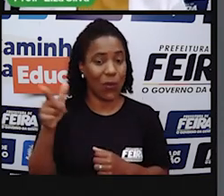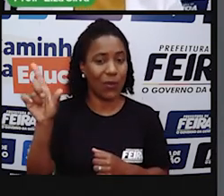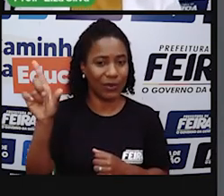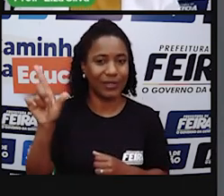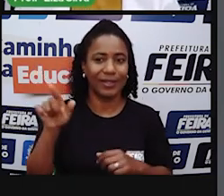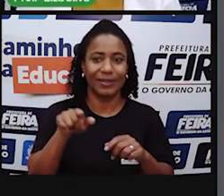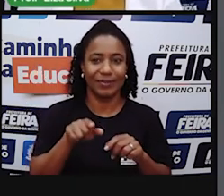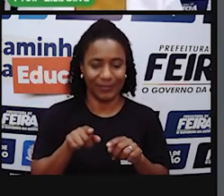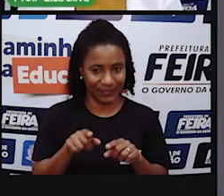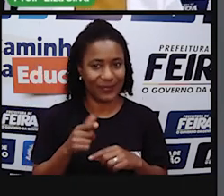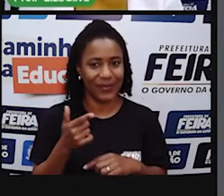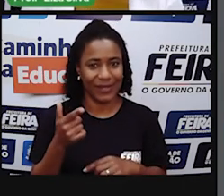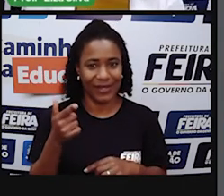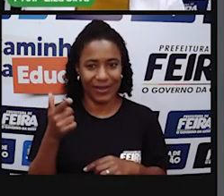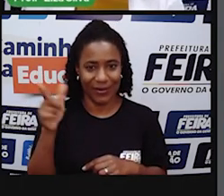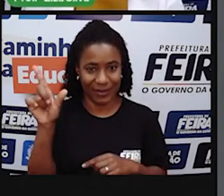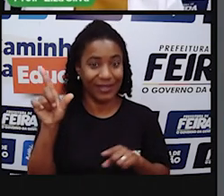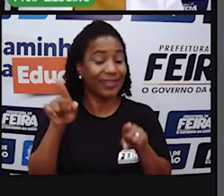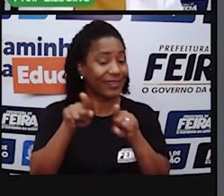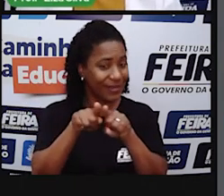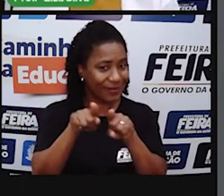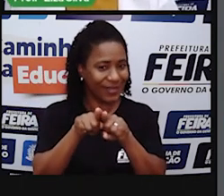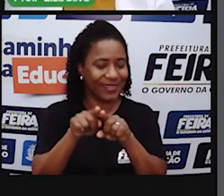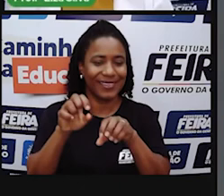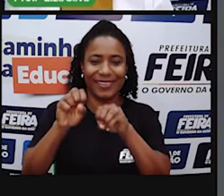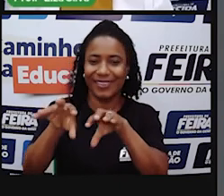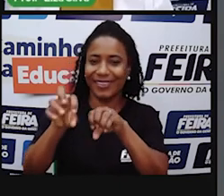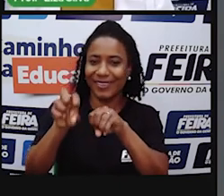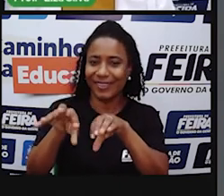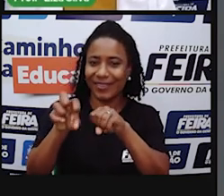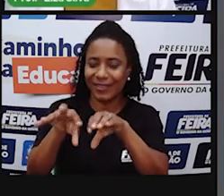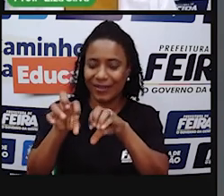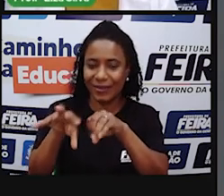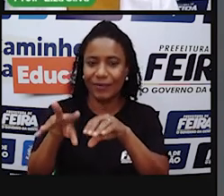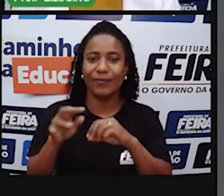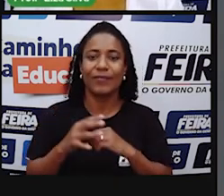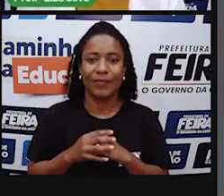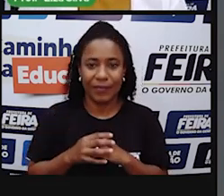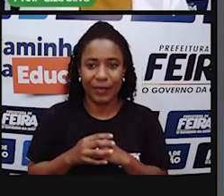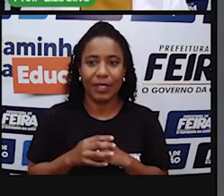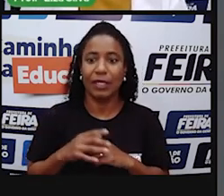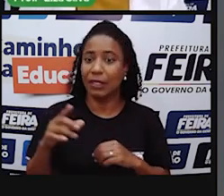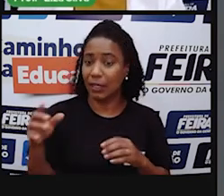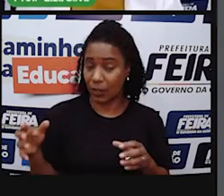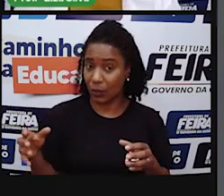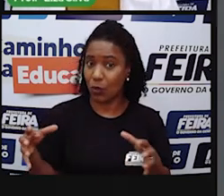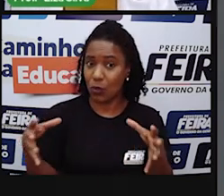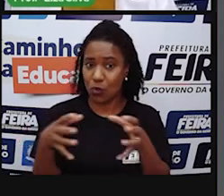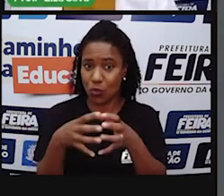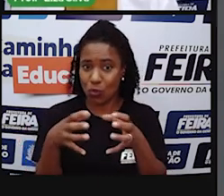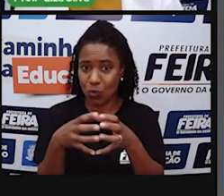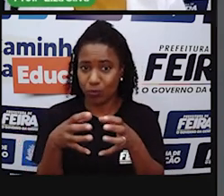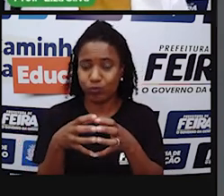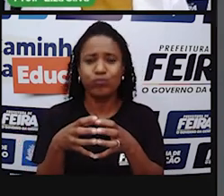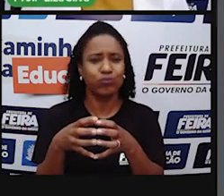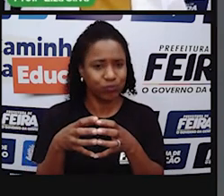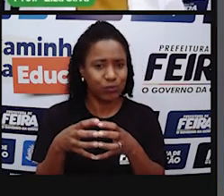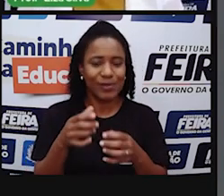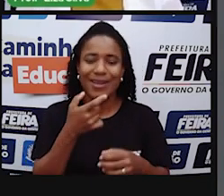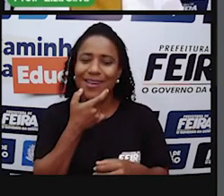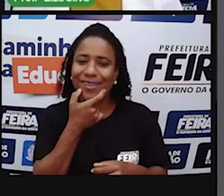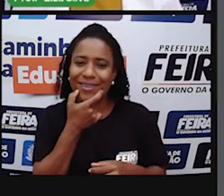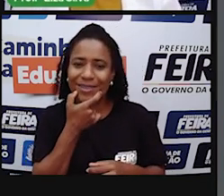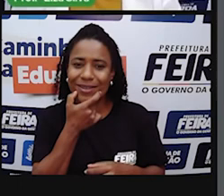Outra novidade Que trago Para a nossa aula De hoje É a respeito De uma banda De rock